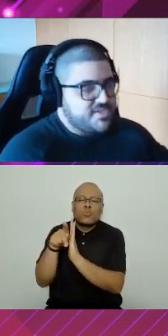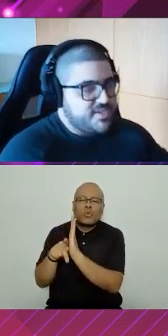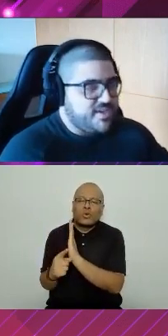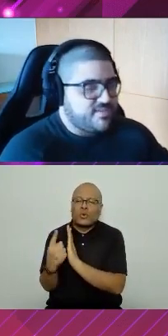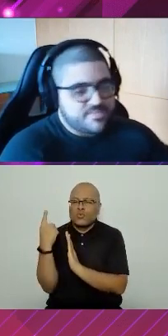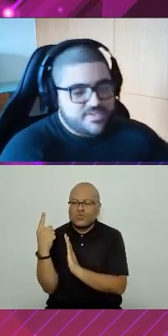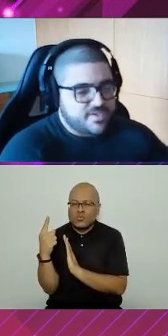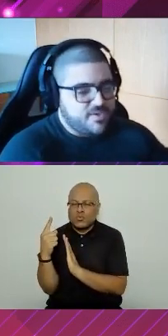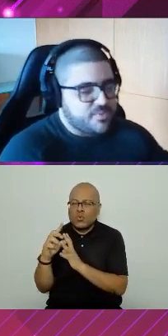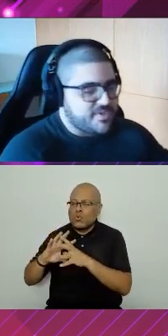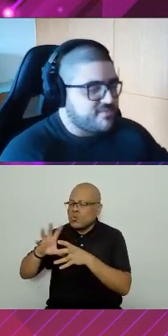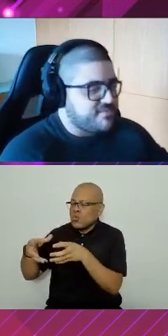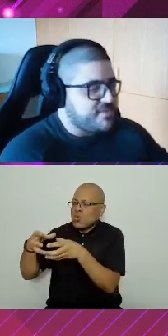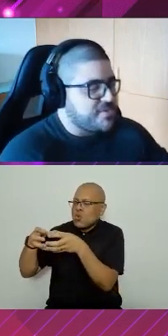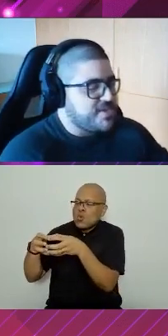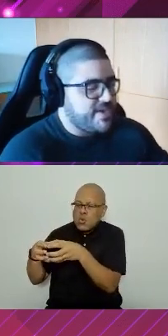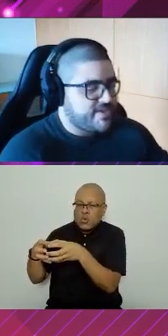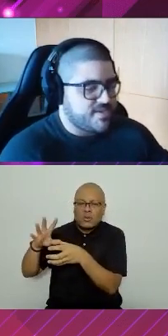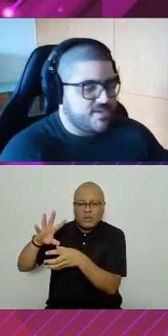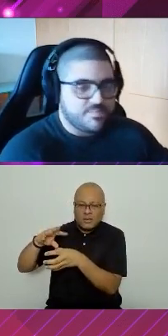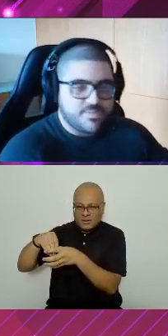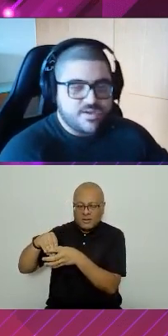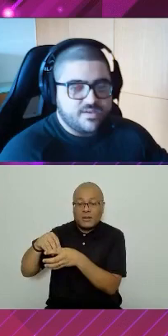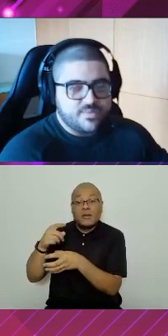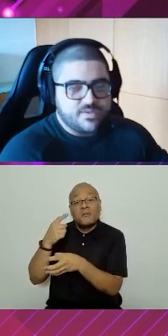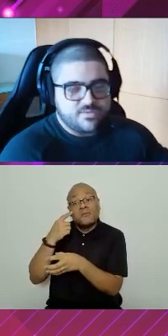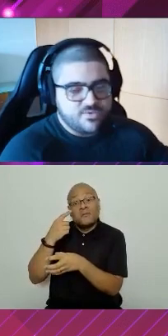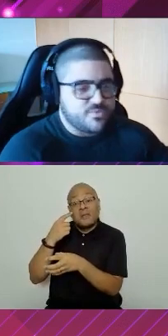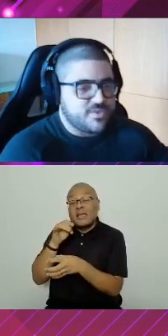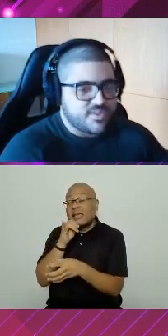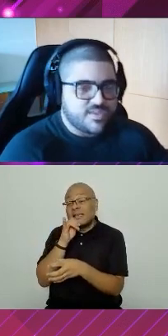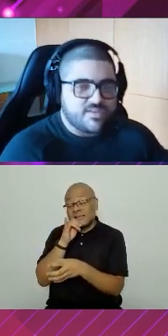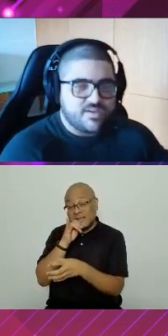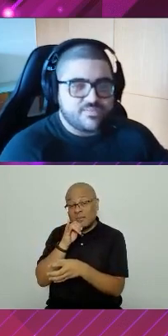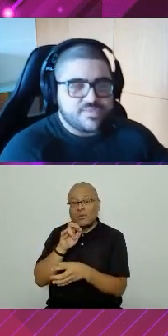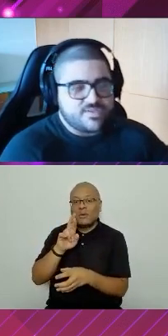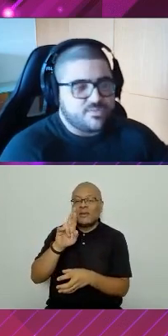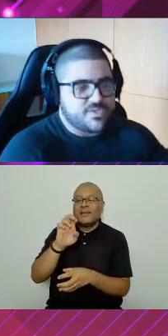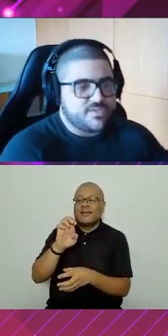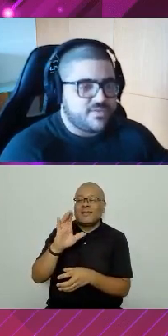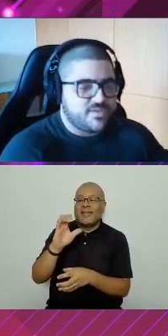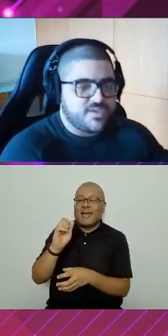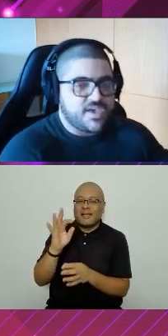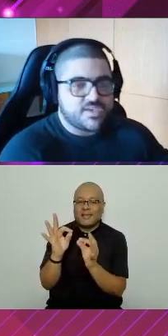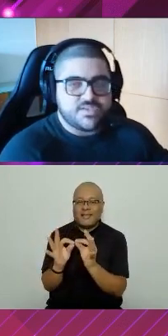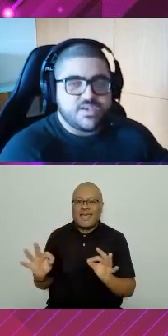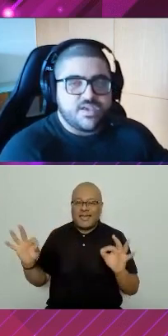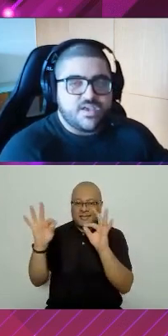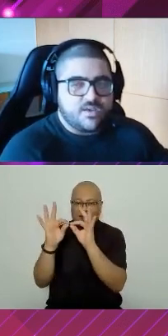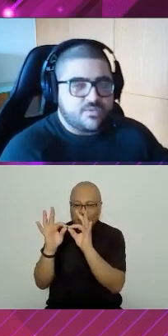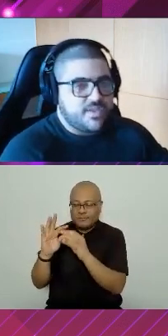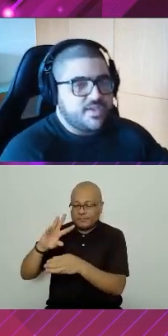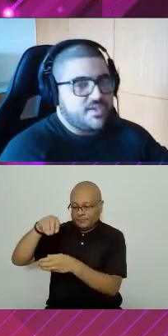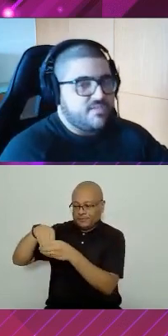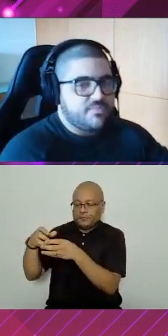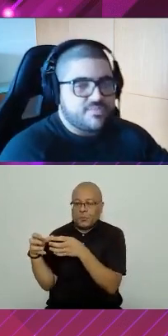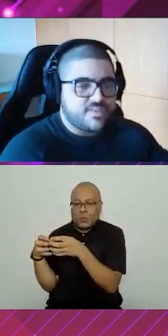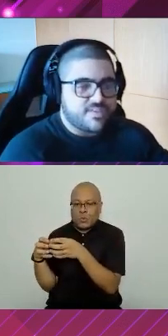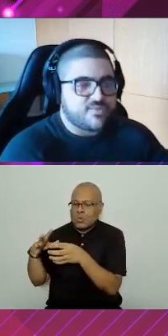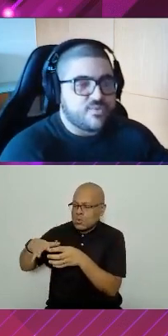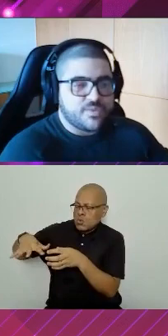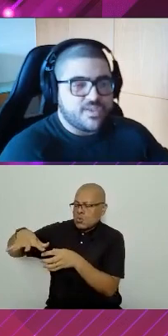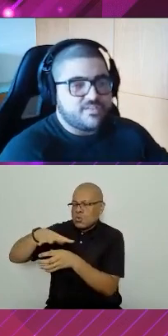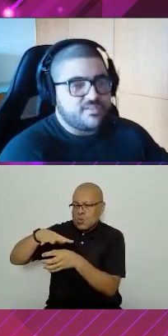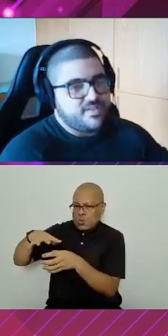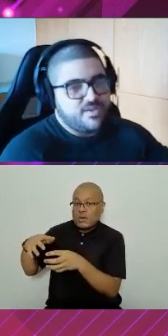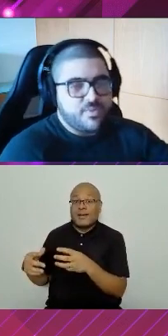como é que a gente teria isso? Vamos dizer que isso aqui é um projeto feito em React aqui, para todo mundo entender. Vamos dizer que isso um projeto feito em React. Eu teria aqui, vamos dizer,